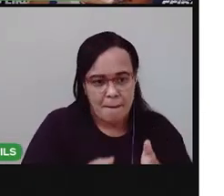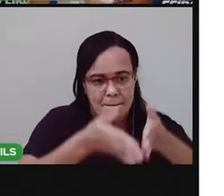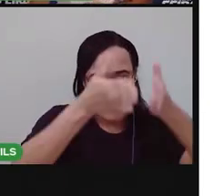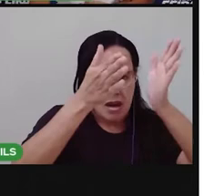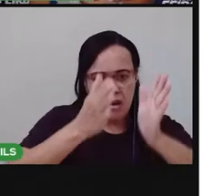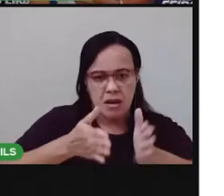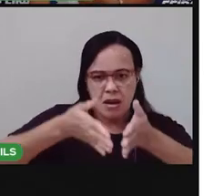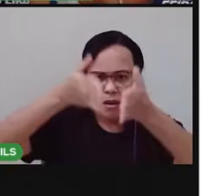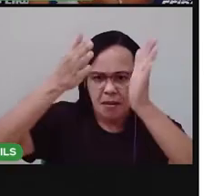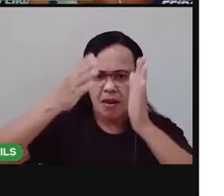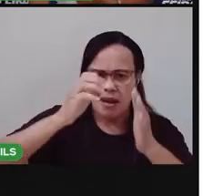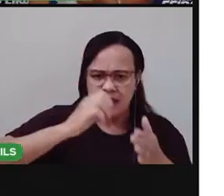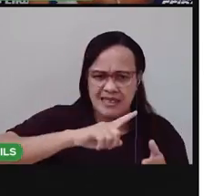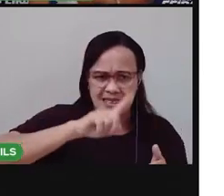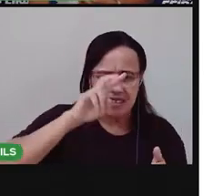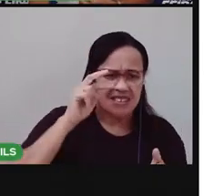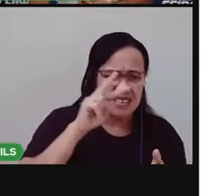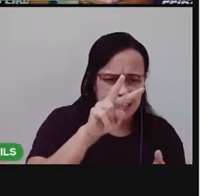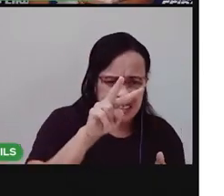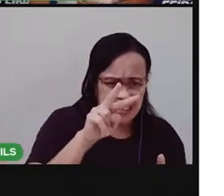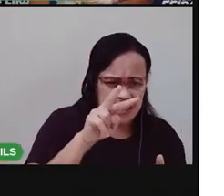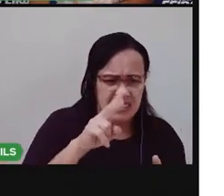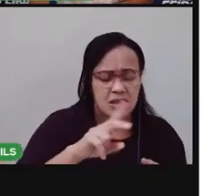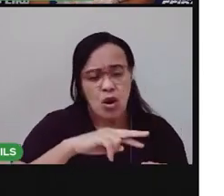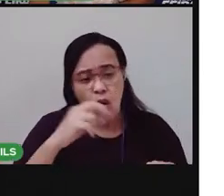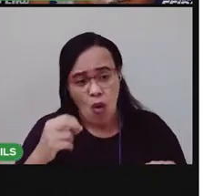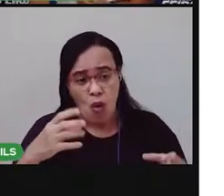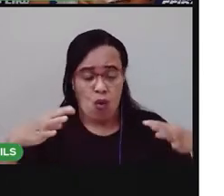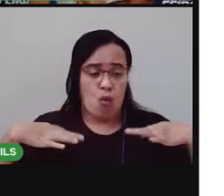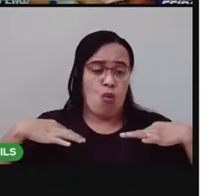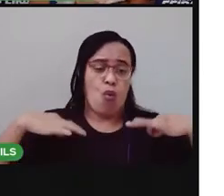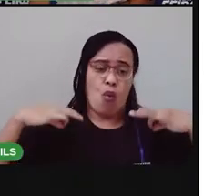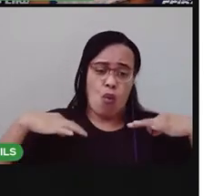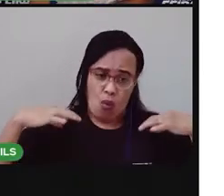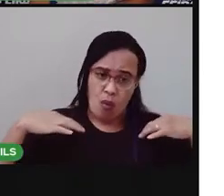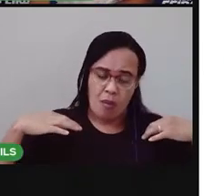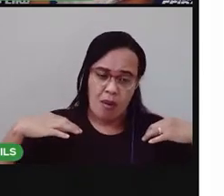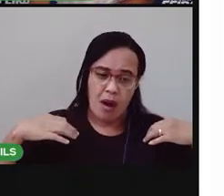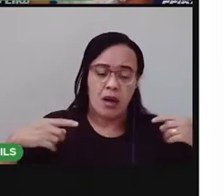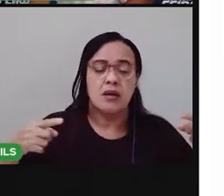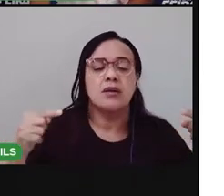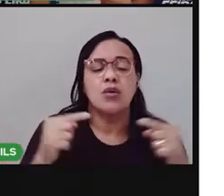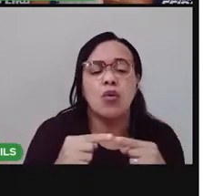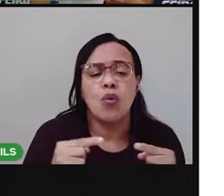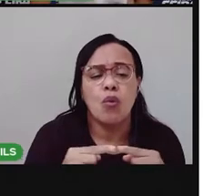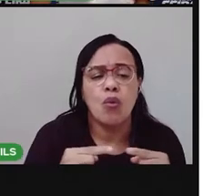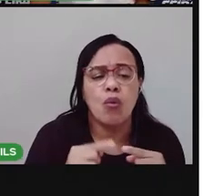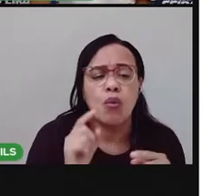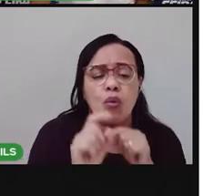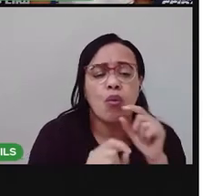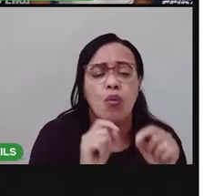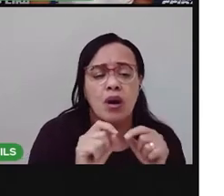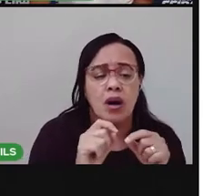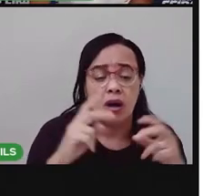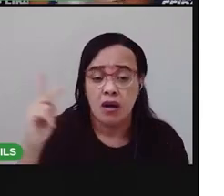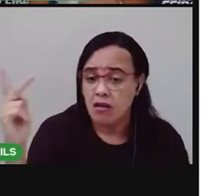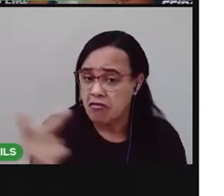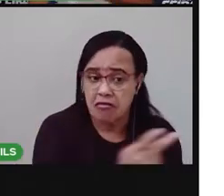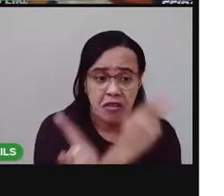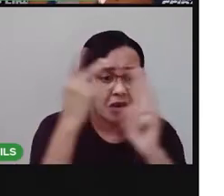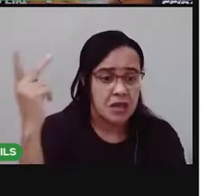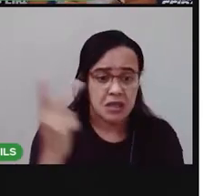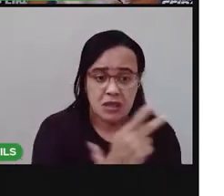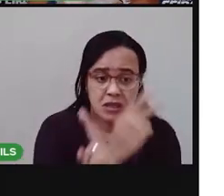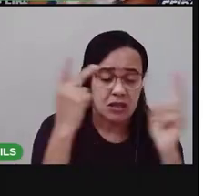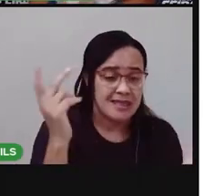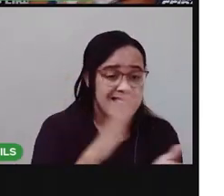o que pode causar isso é umidade falta de ventilação e